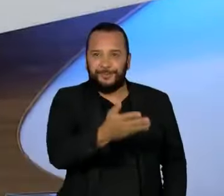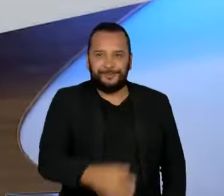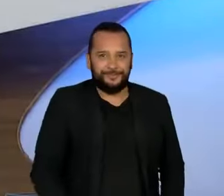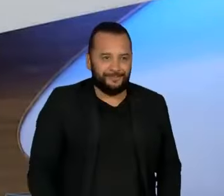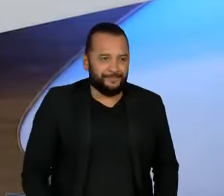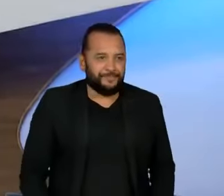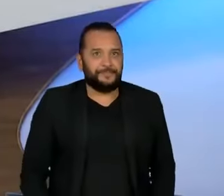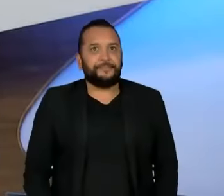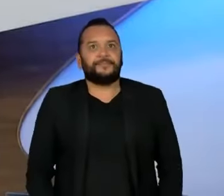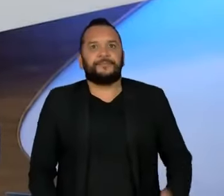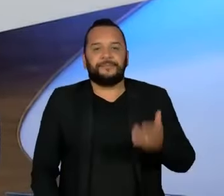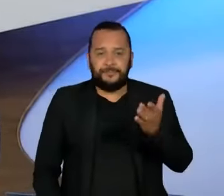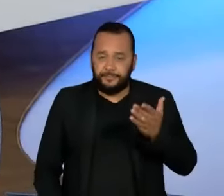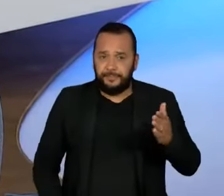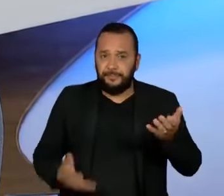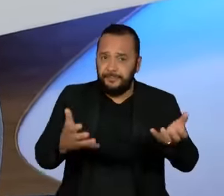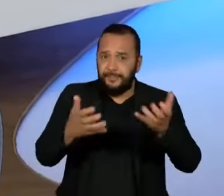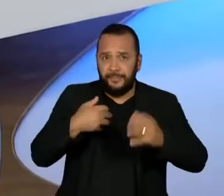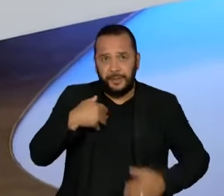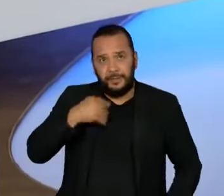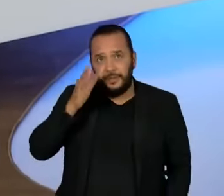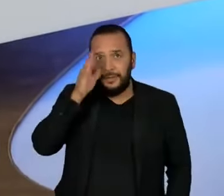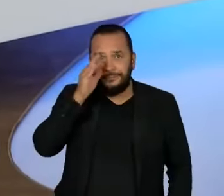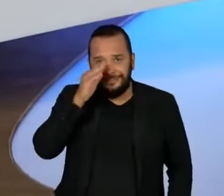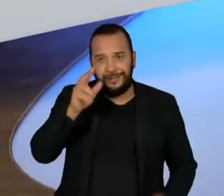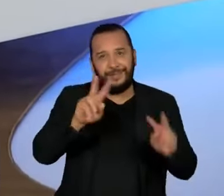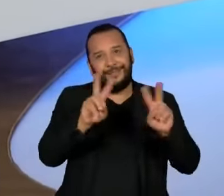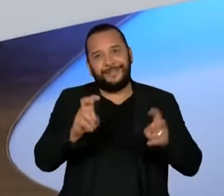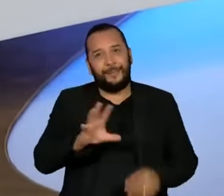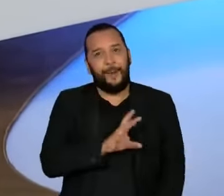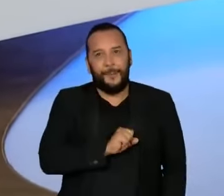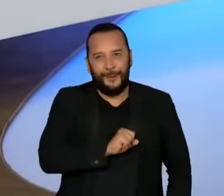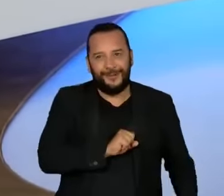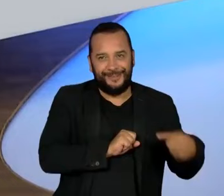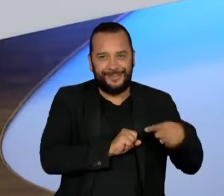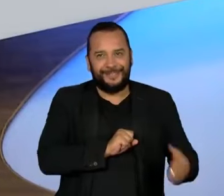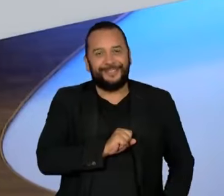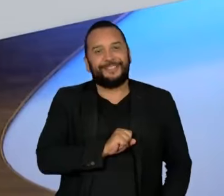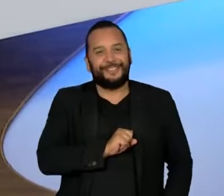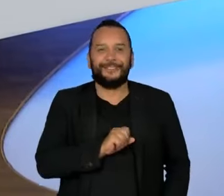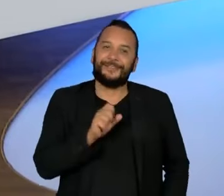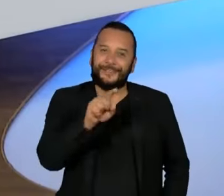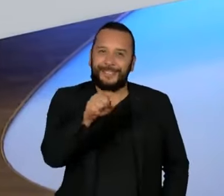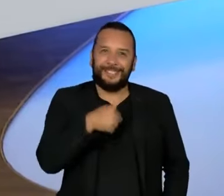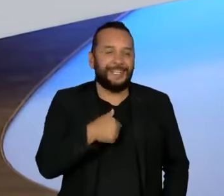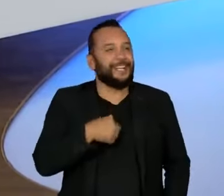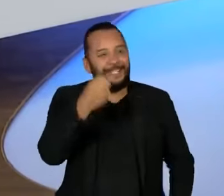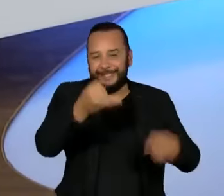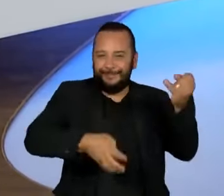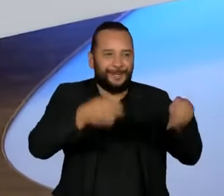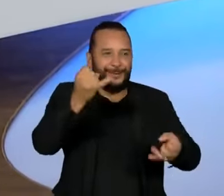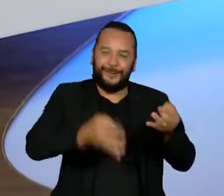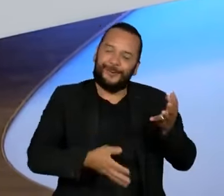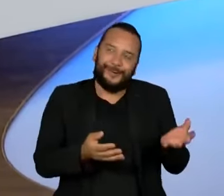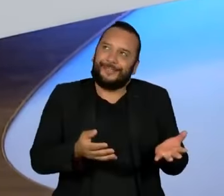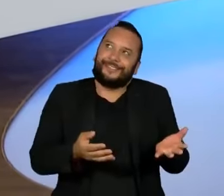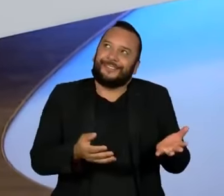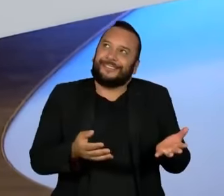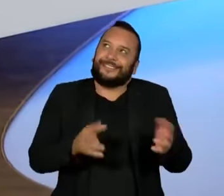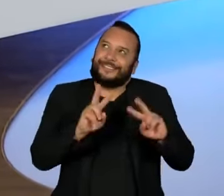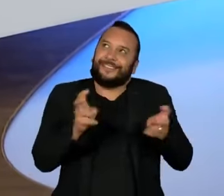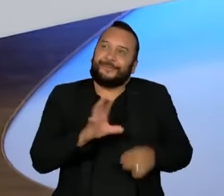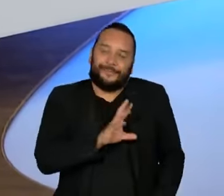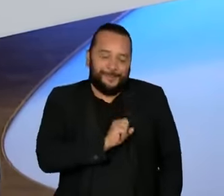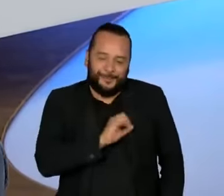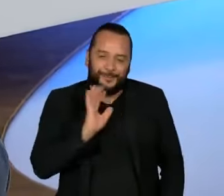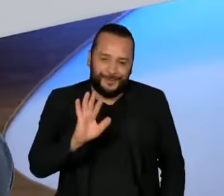Magal, eu queria entrar um pouquinho mais no assunto do amor, porque eu acho que, enfim, você está aqui e a gente precisa falar de amor. Eu já tinha